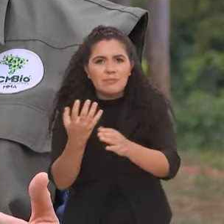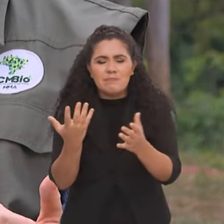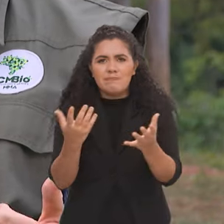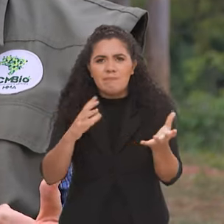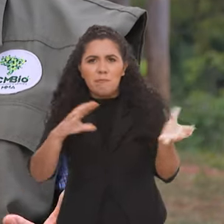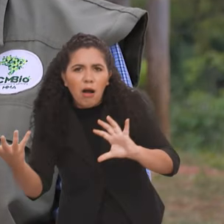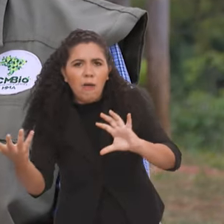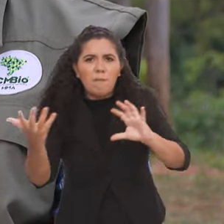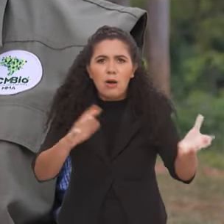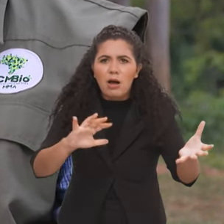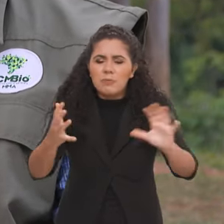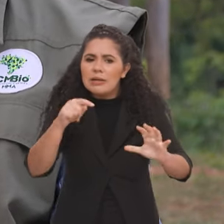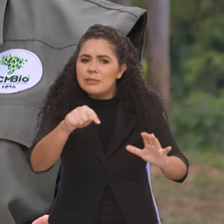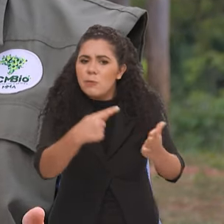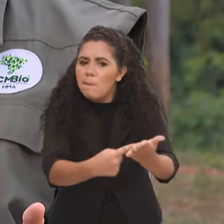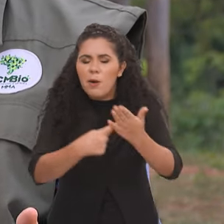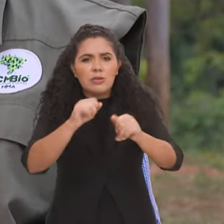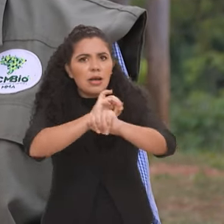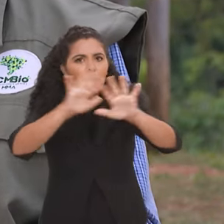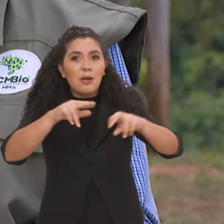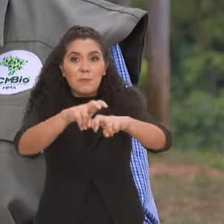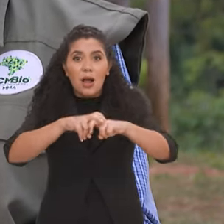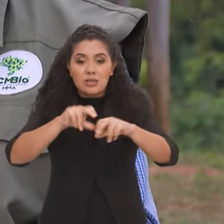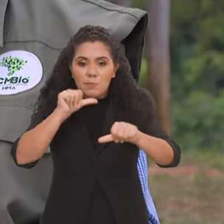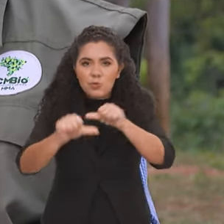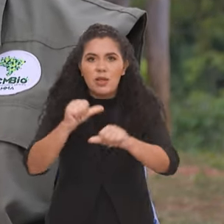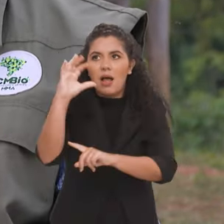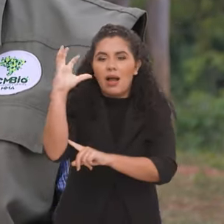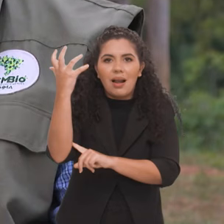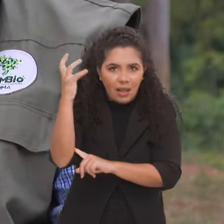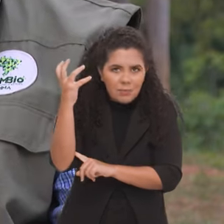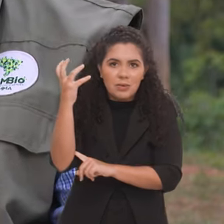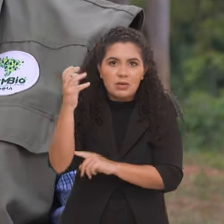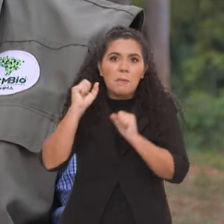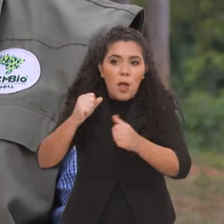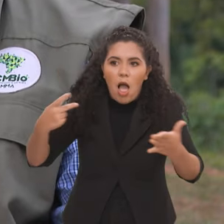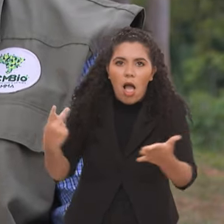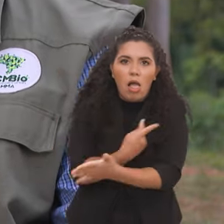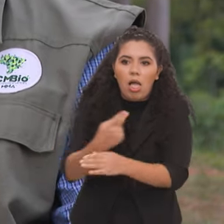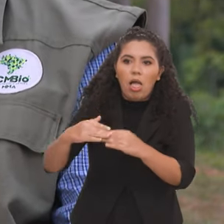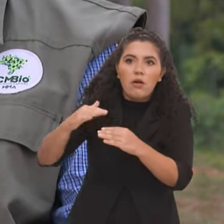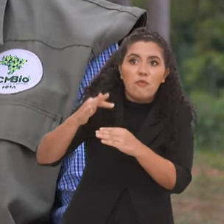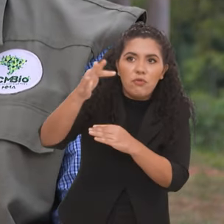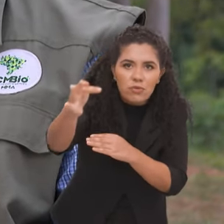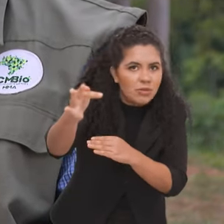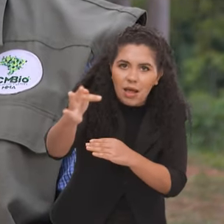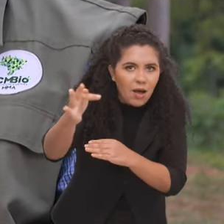isso são evidências de que as mudanças climáticas não são coisas que iam acontecer lá no futuro, já